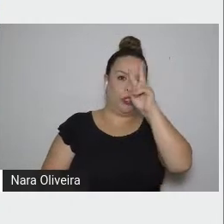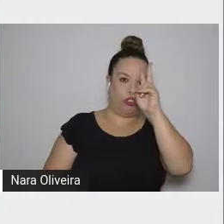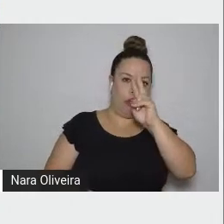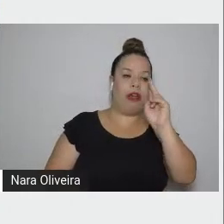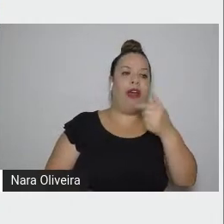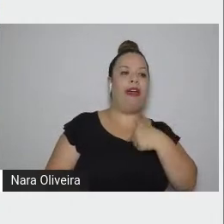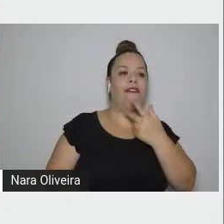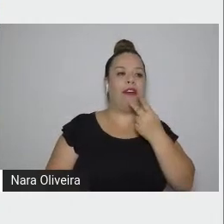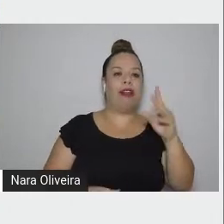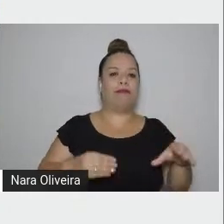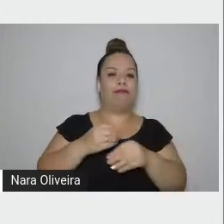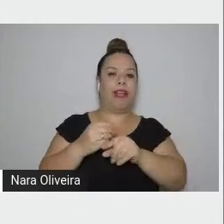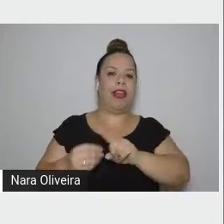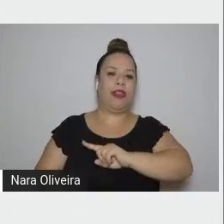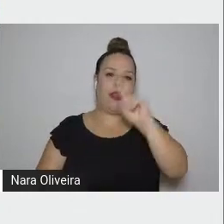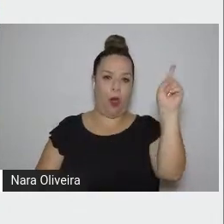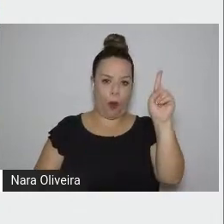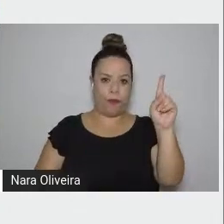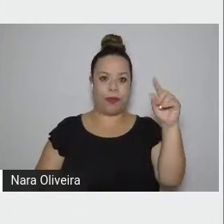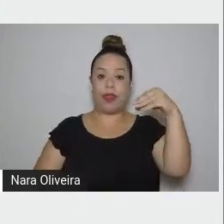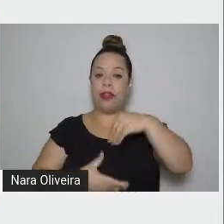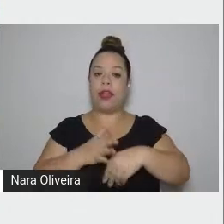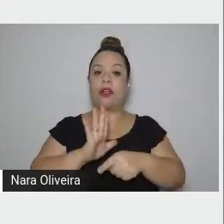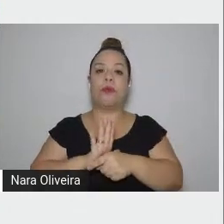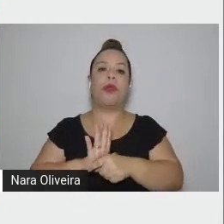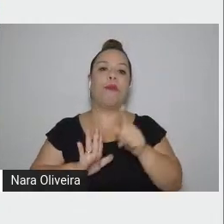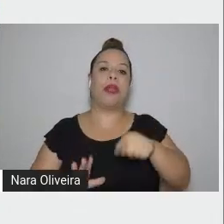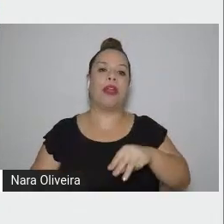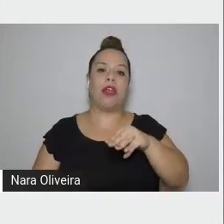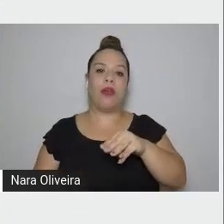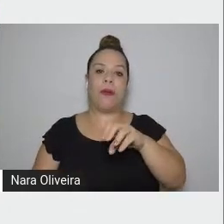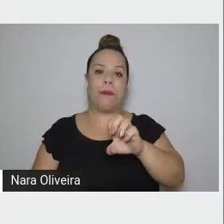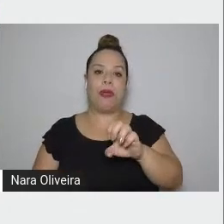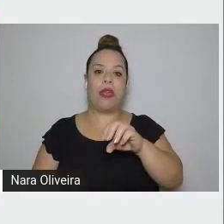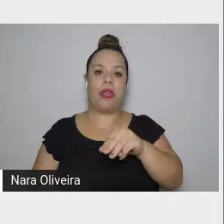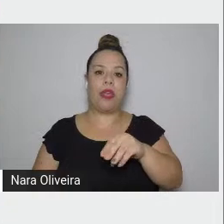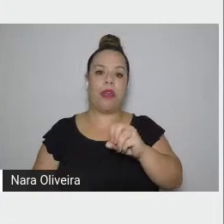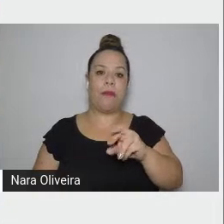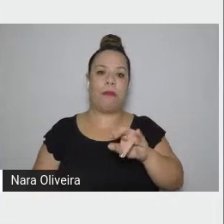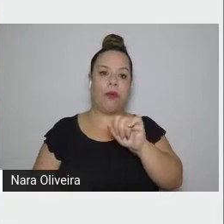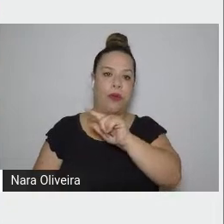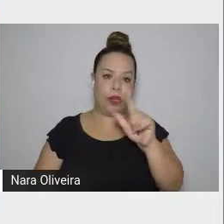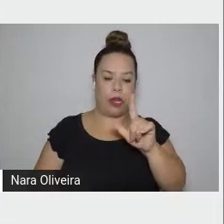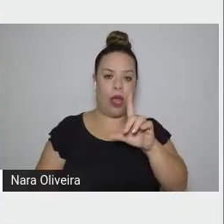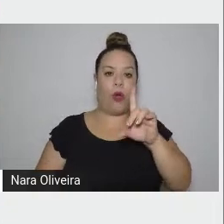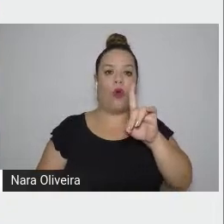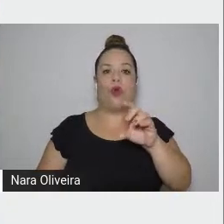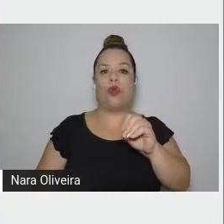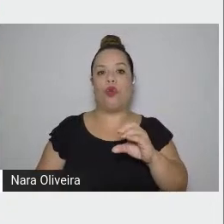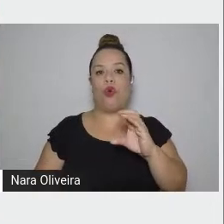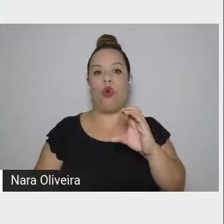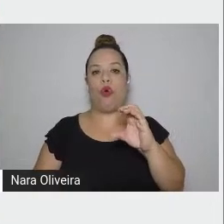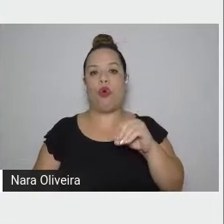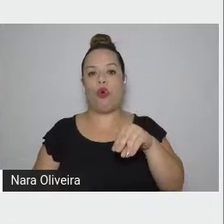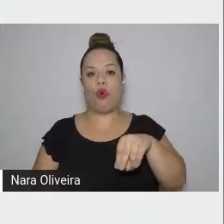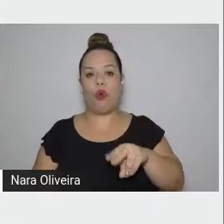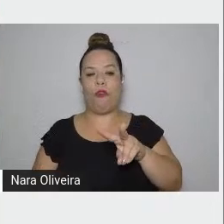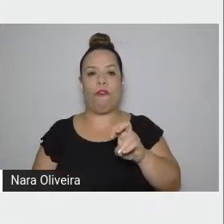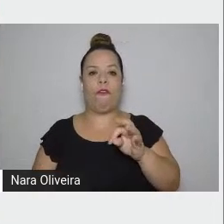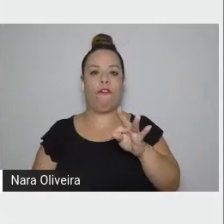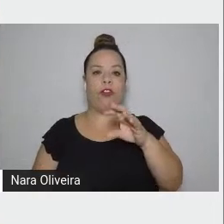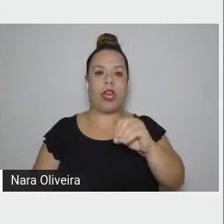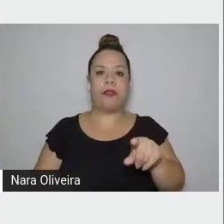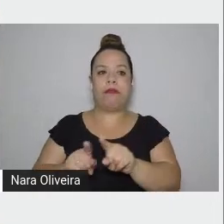No Memorial do Convento, por exemplo, a rebeldia das personagens é um não oposto à opressão